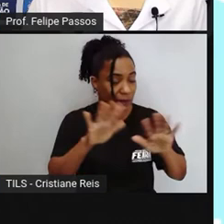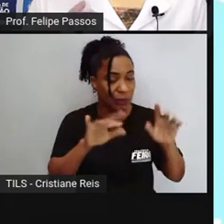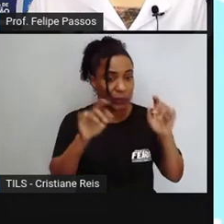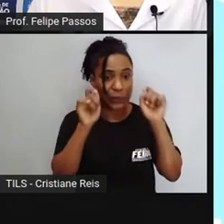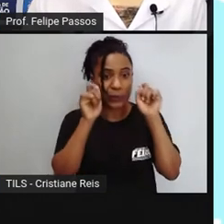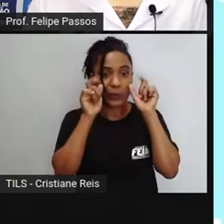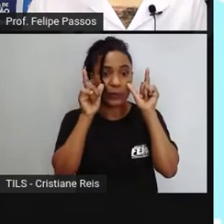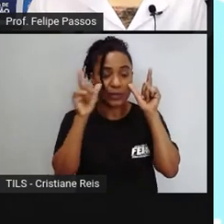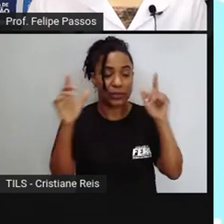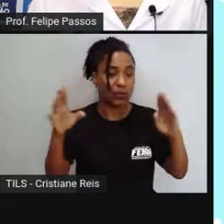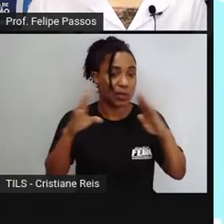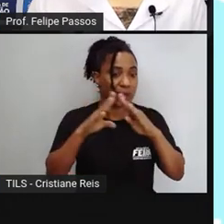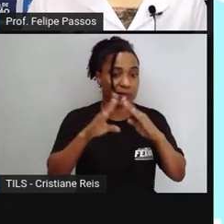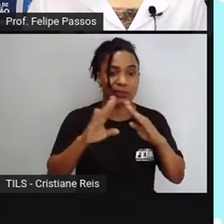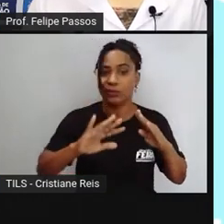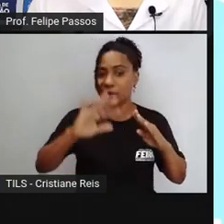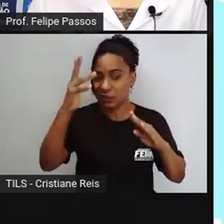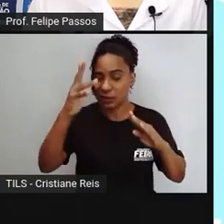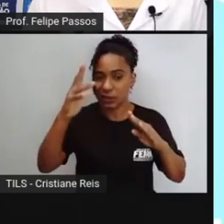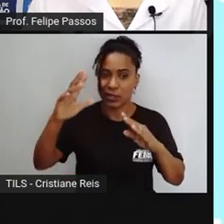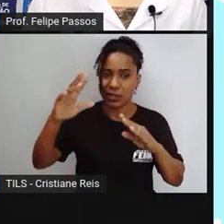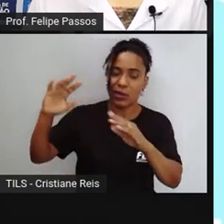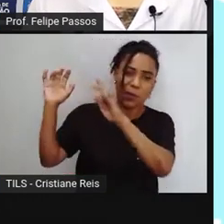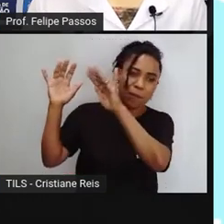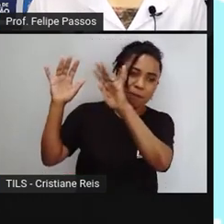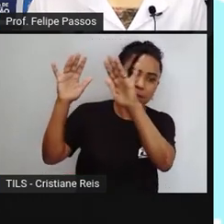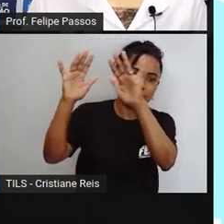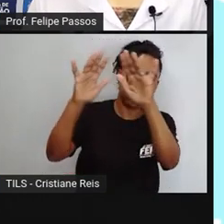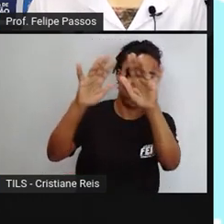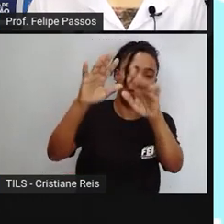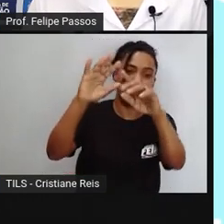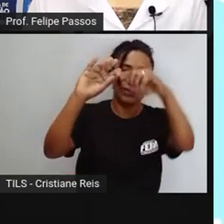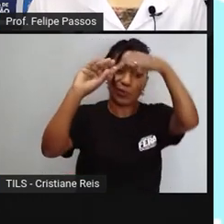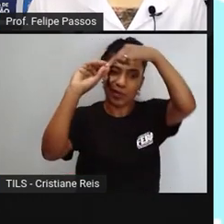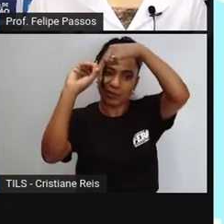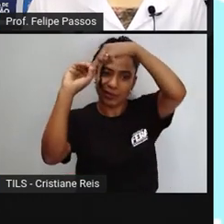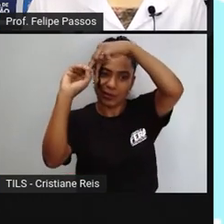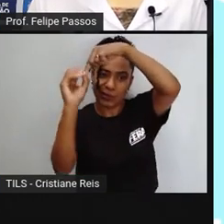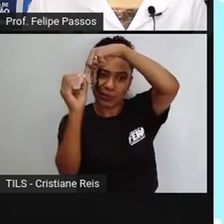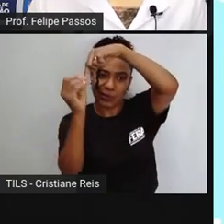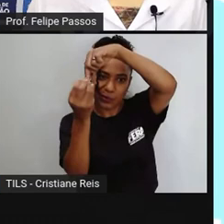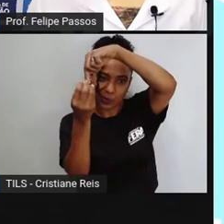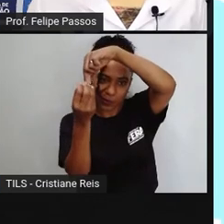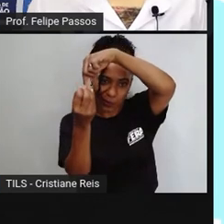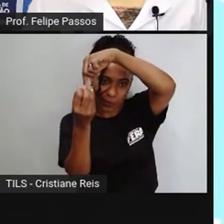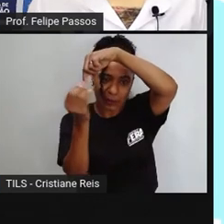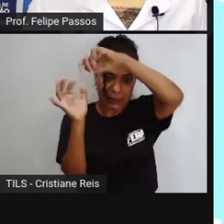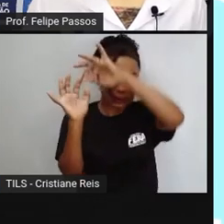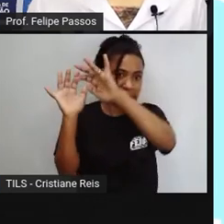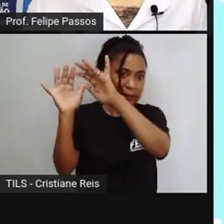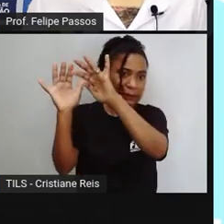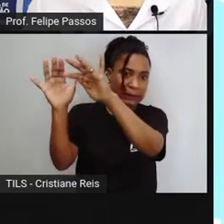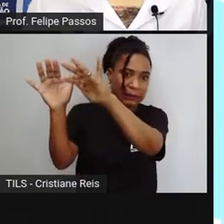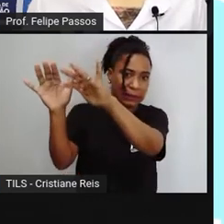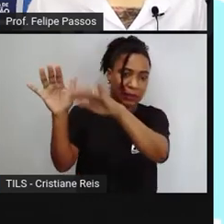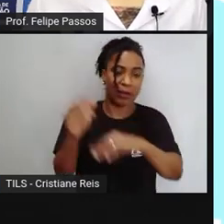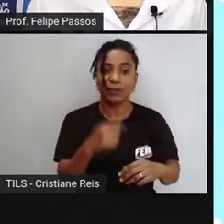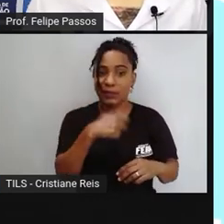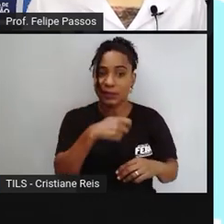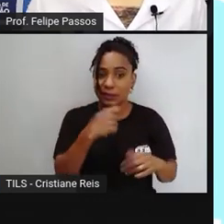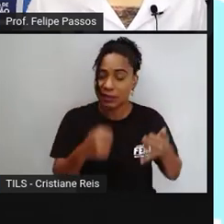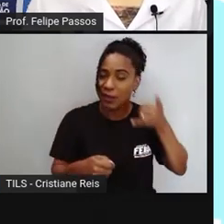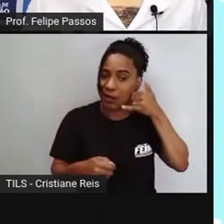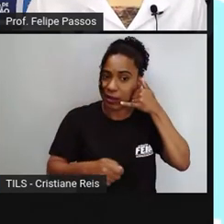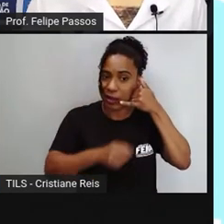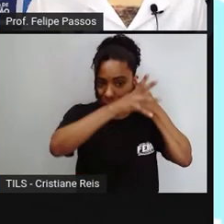casa, liga para os bombeiros, tá, com urgência para poder ver como proceder, porque ser ferroado por um enxame